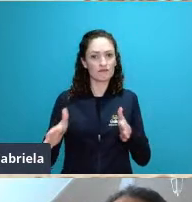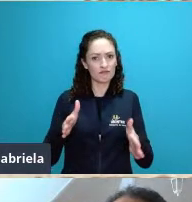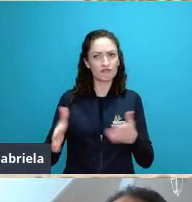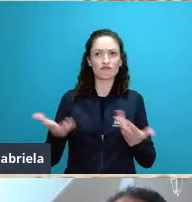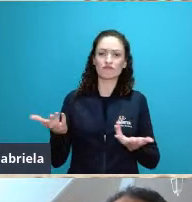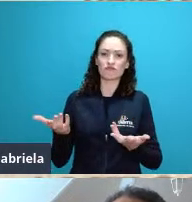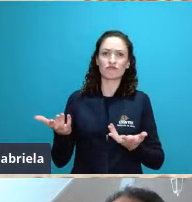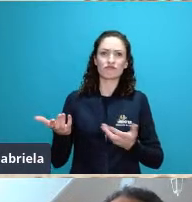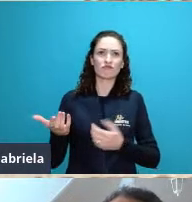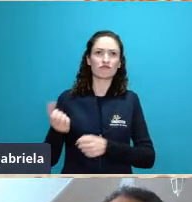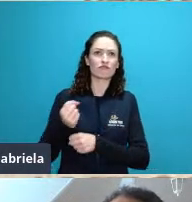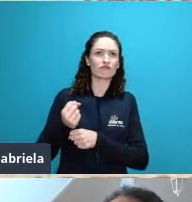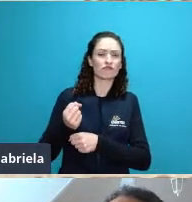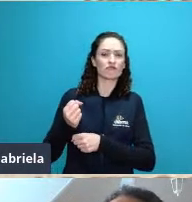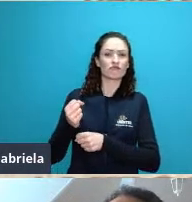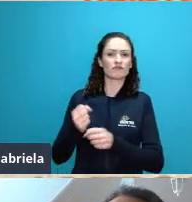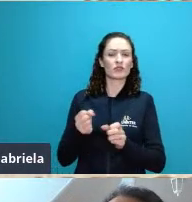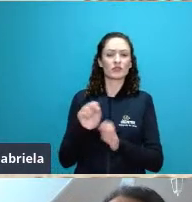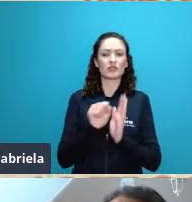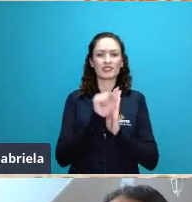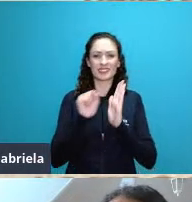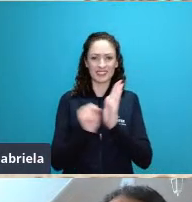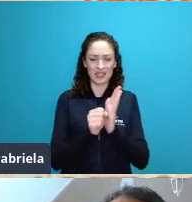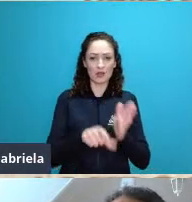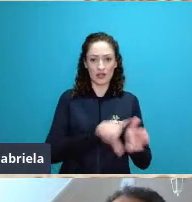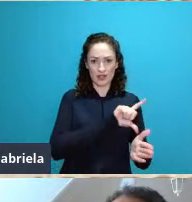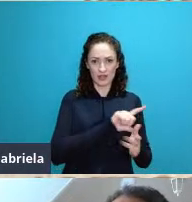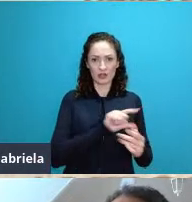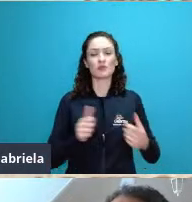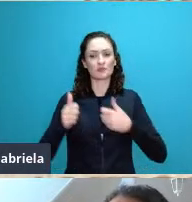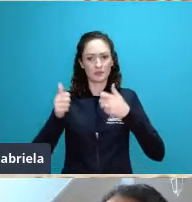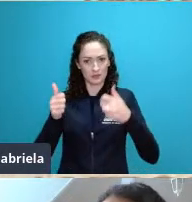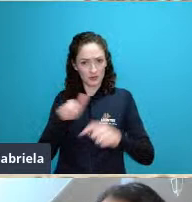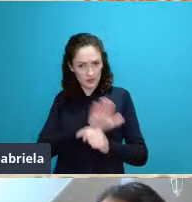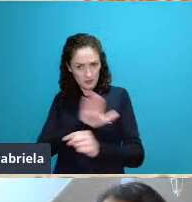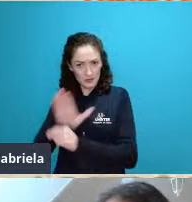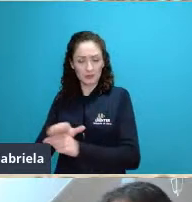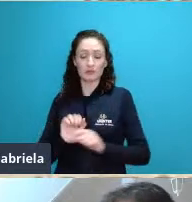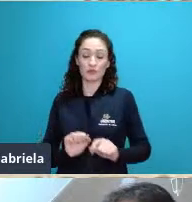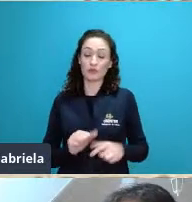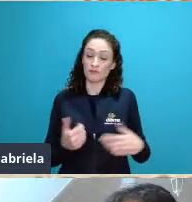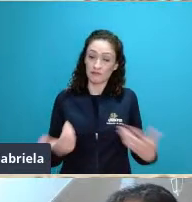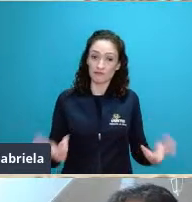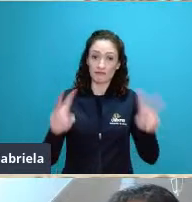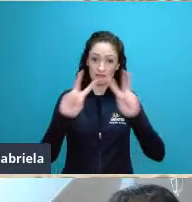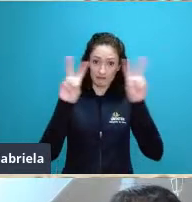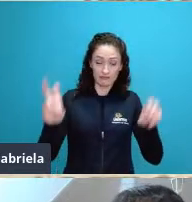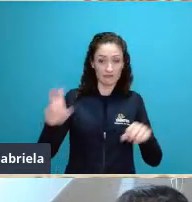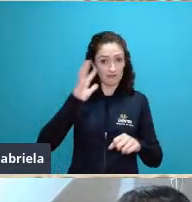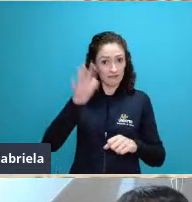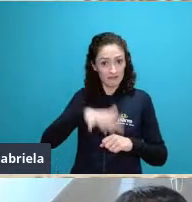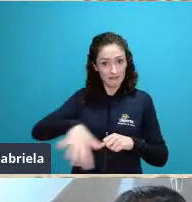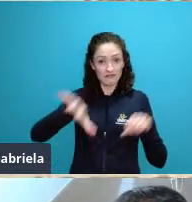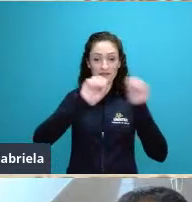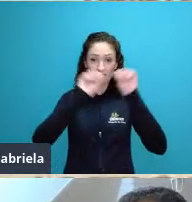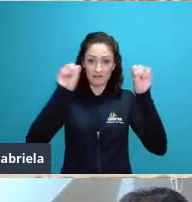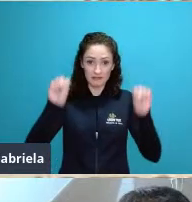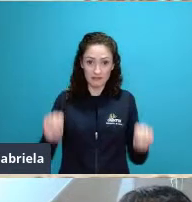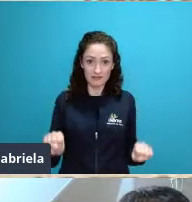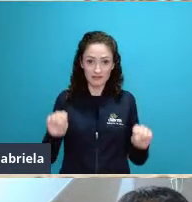a proposição da teoria geral dos sistemas foi feita por um